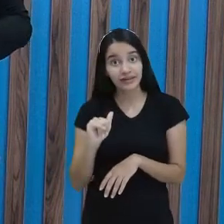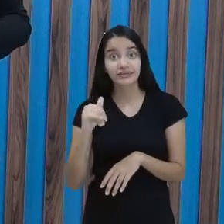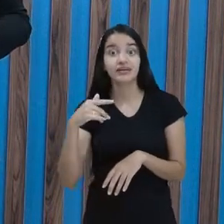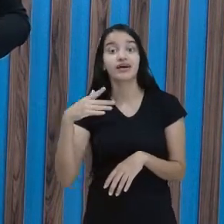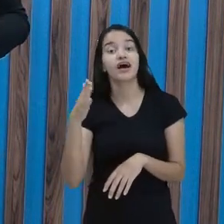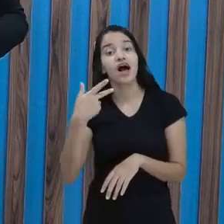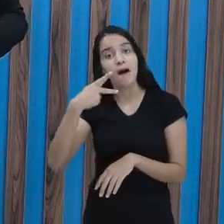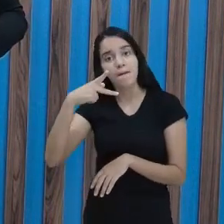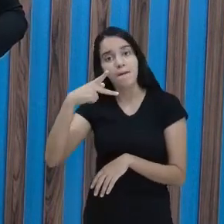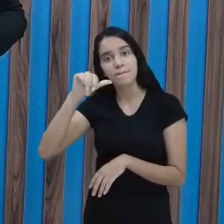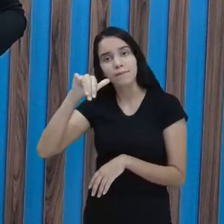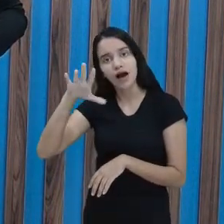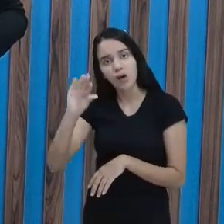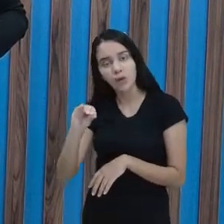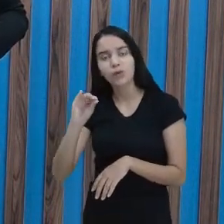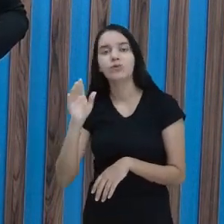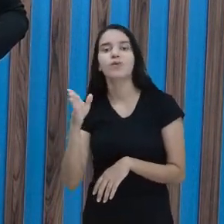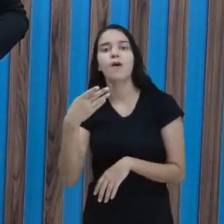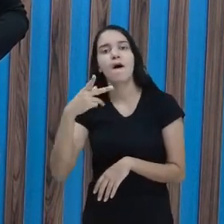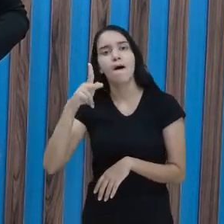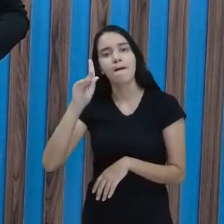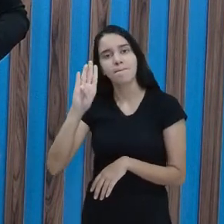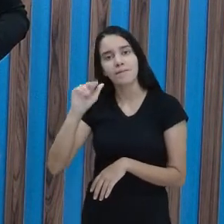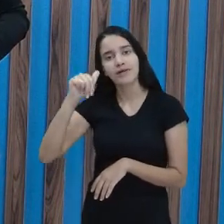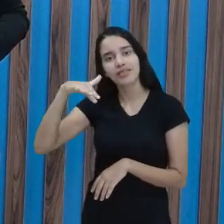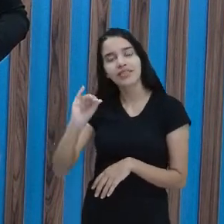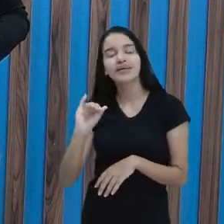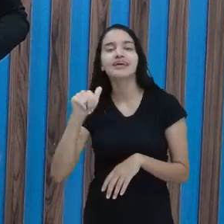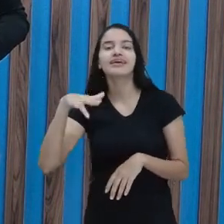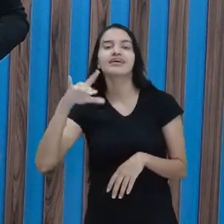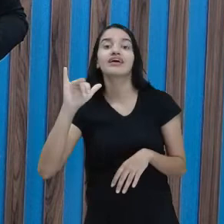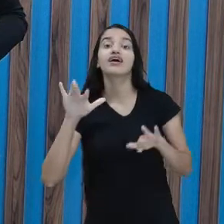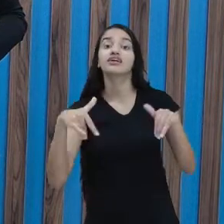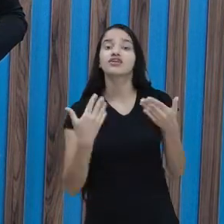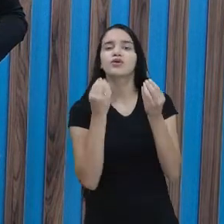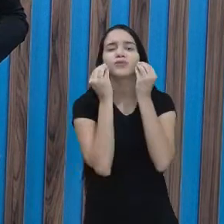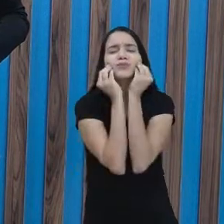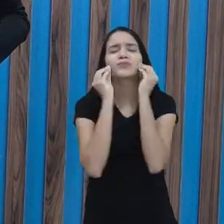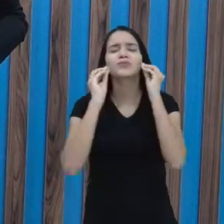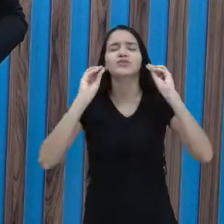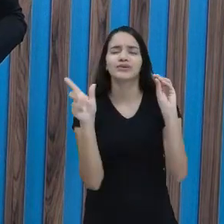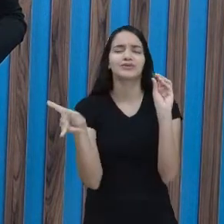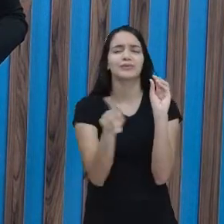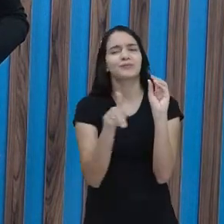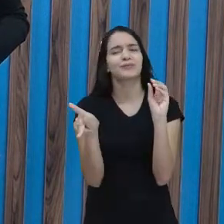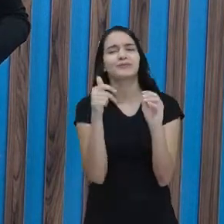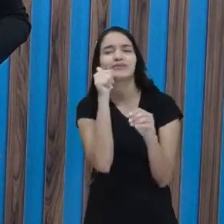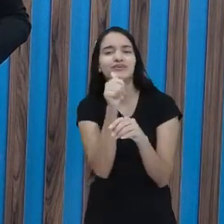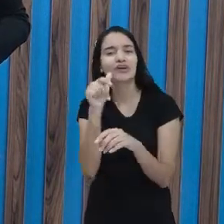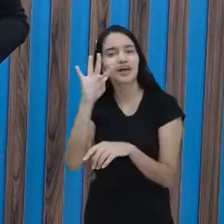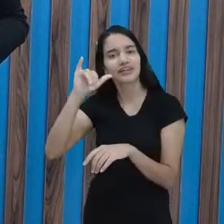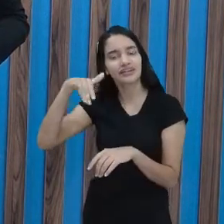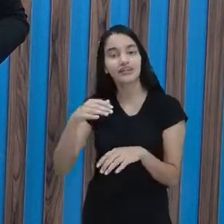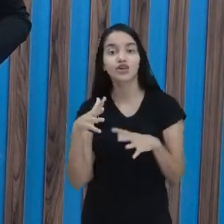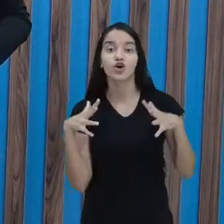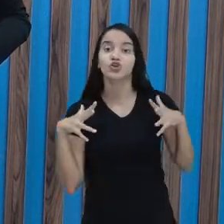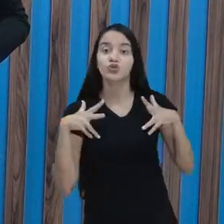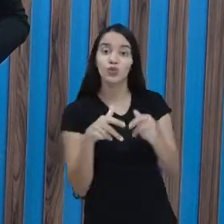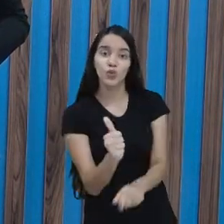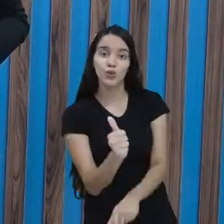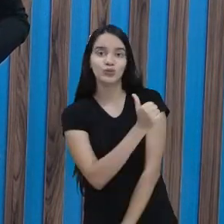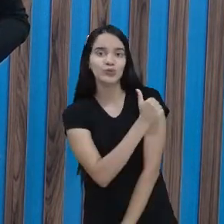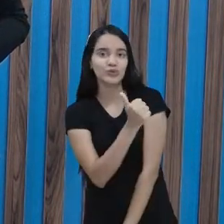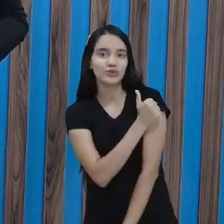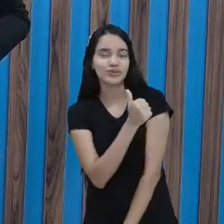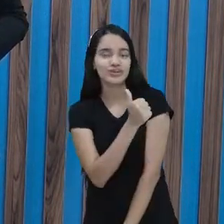lá no Ibura. Eloise, um beijão para você, para a professora Tânia, para todos os aluninhos lá da